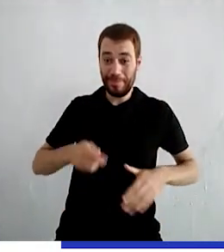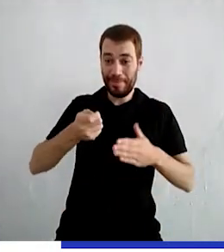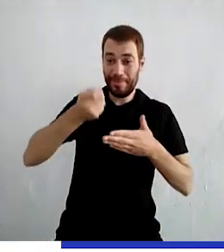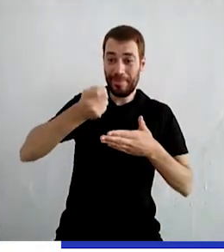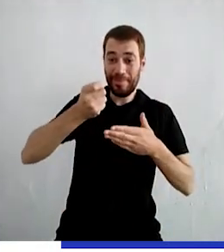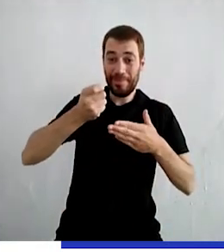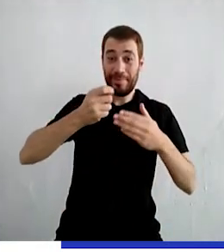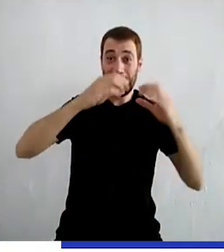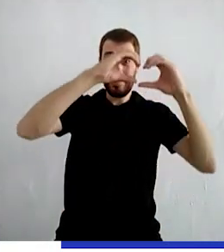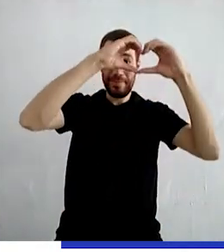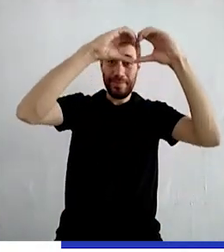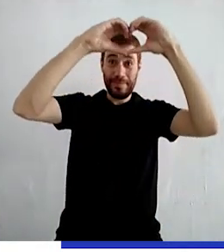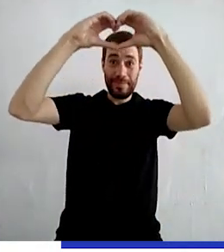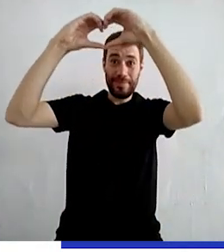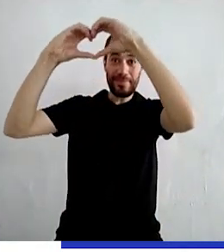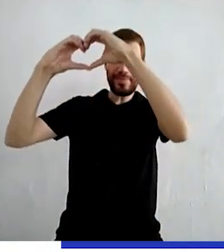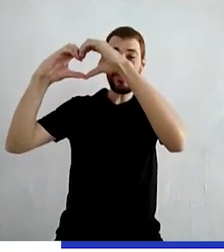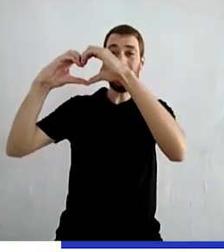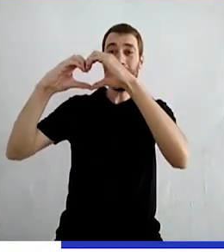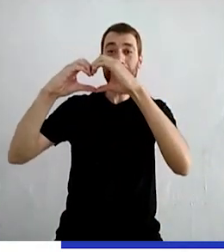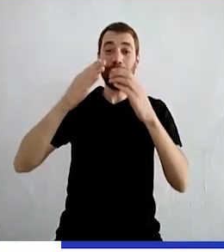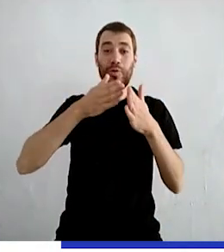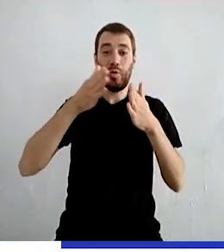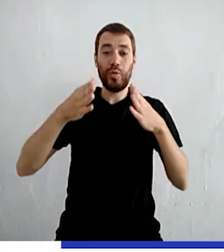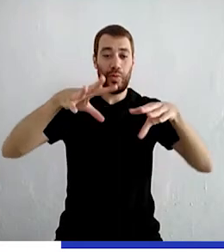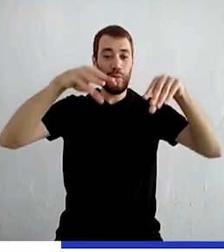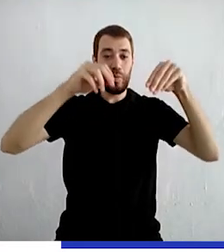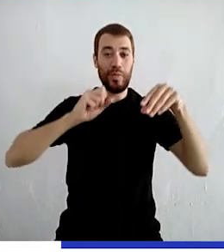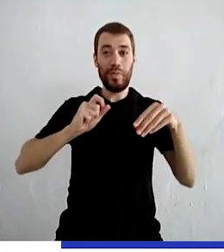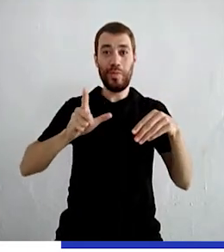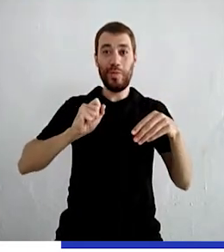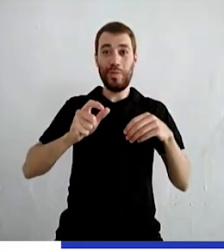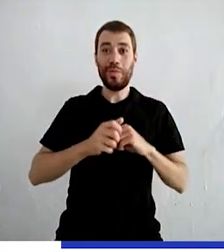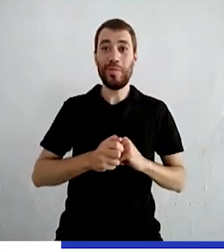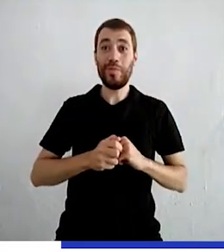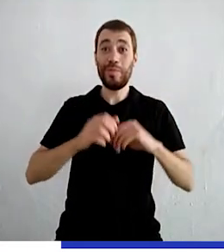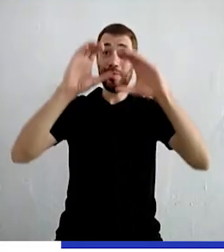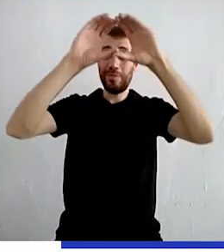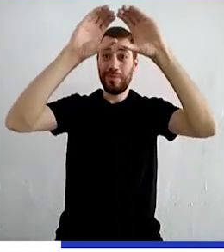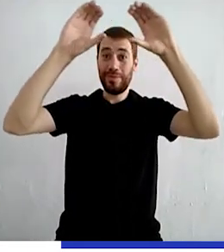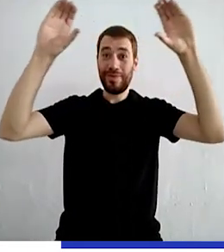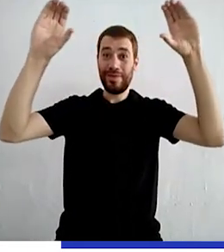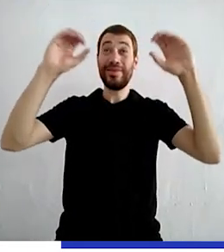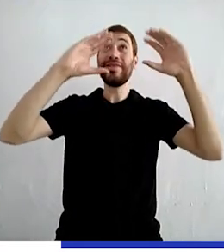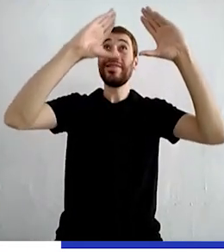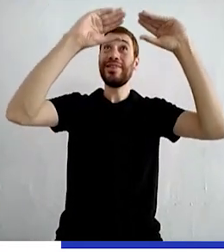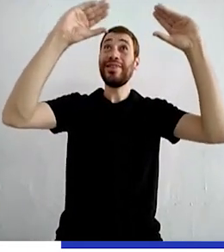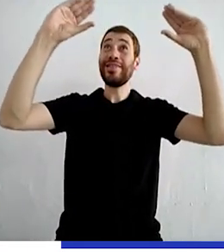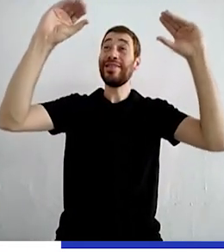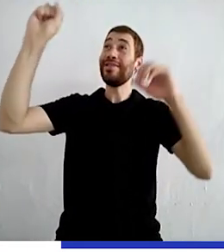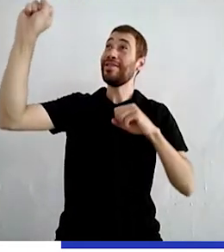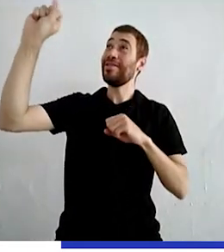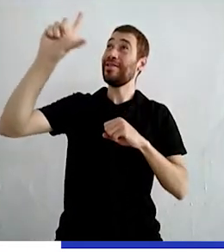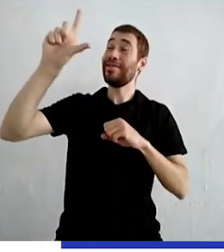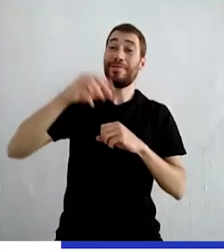corações acima deles, ao lado de um castelo azul, no céu, nuvens e um